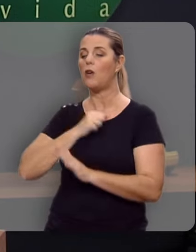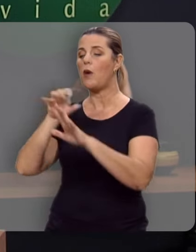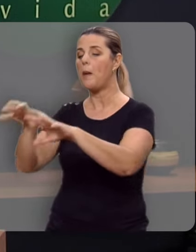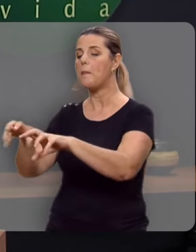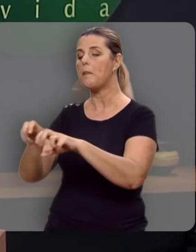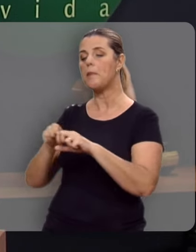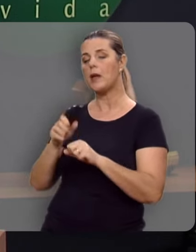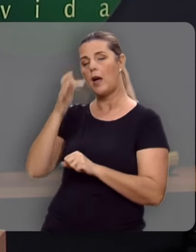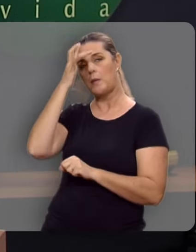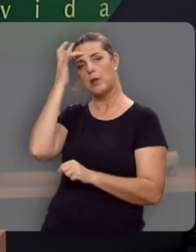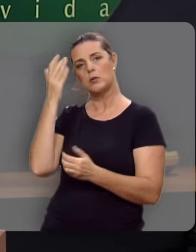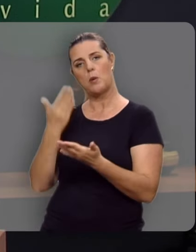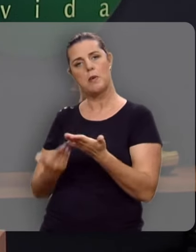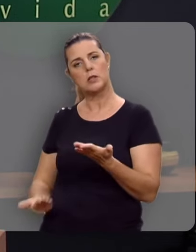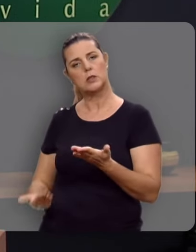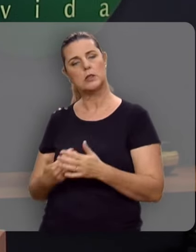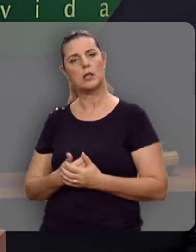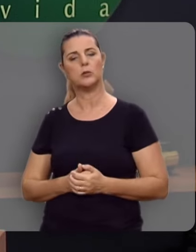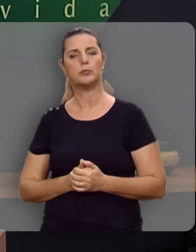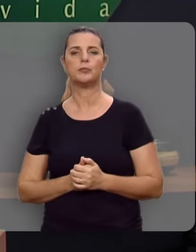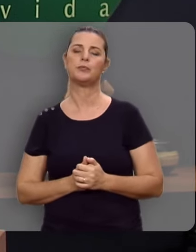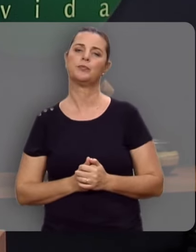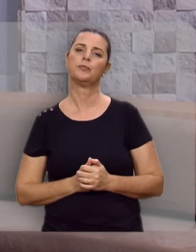estava perdido.